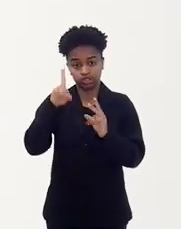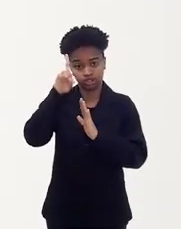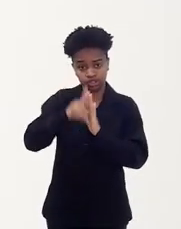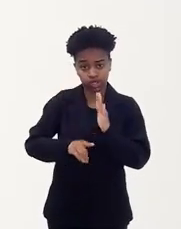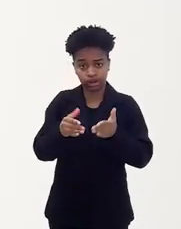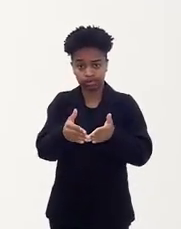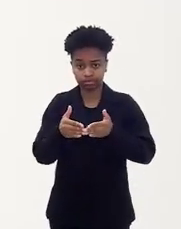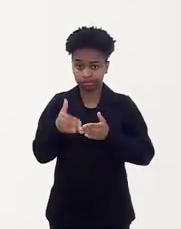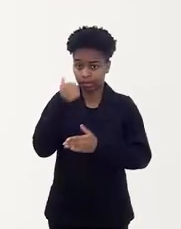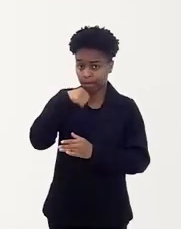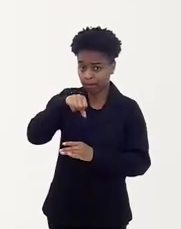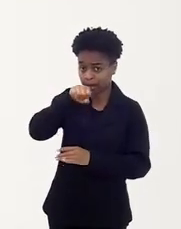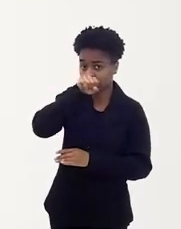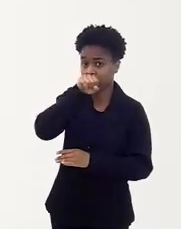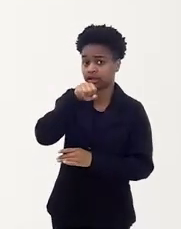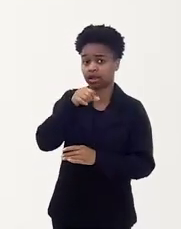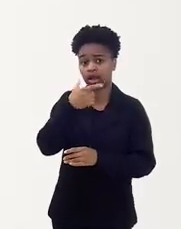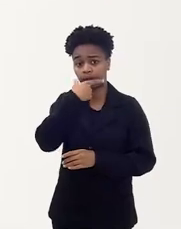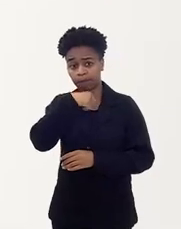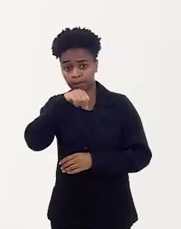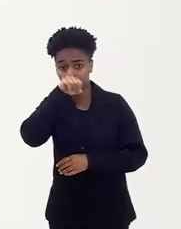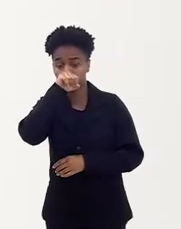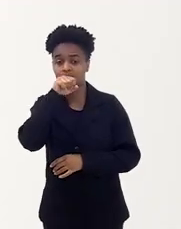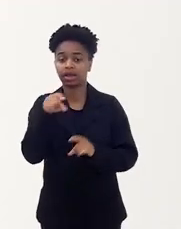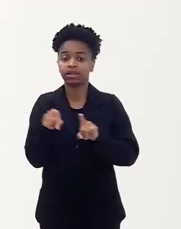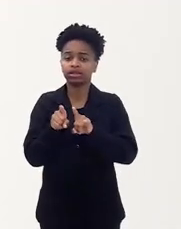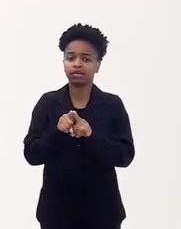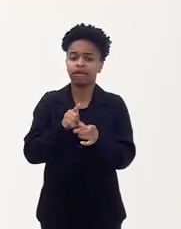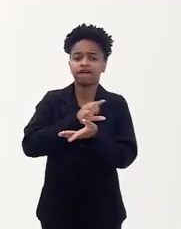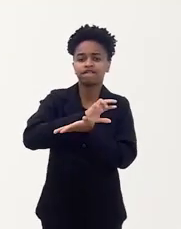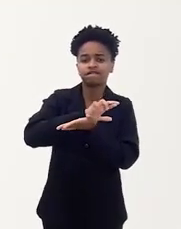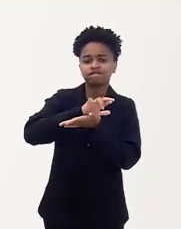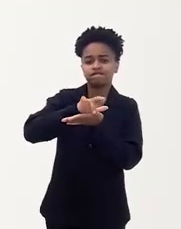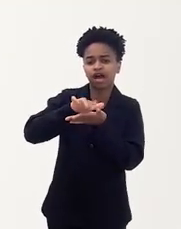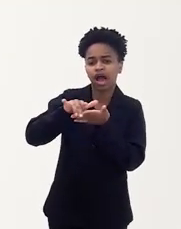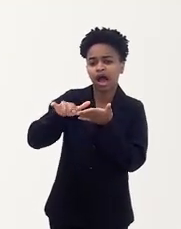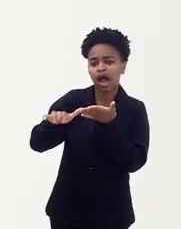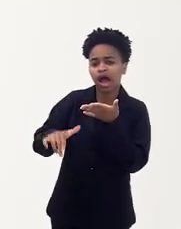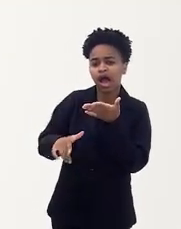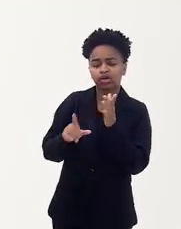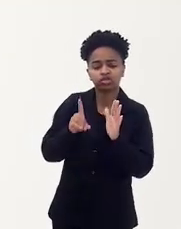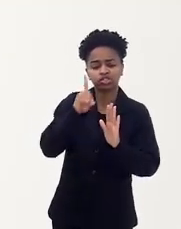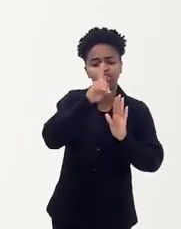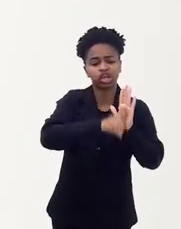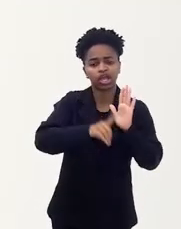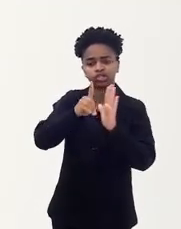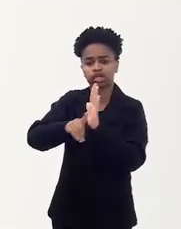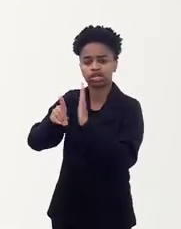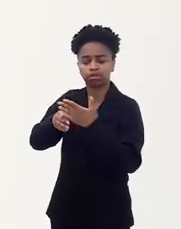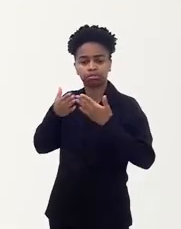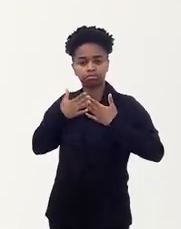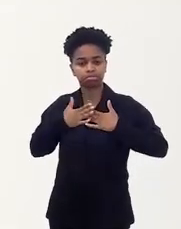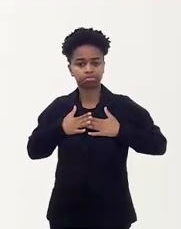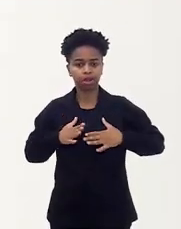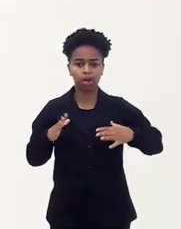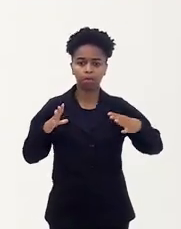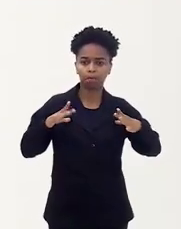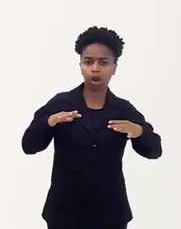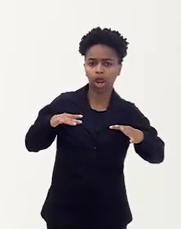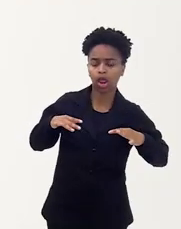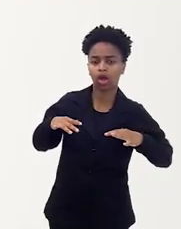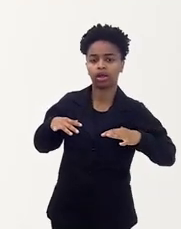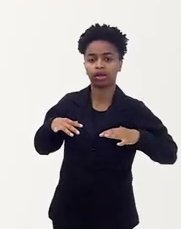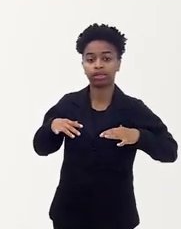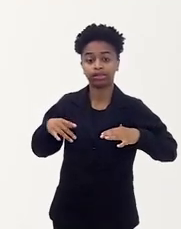o direito a licenças, maternidade, paternidade, e um conjunto de garantias de descanso que